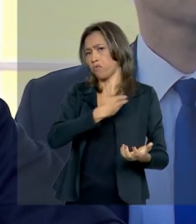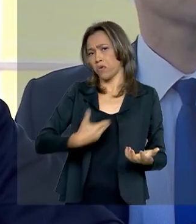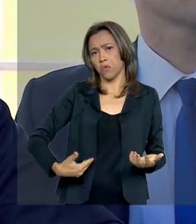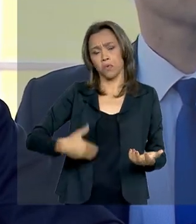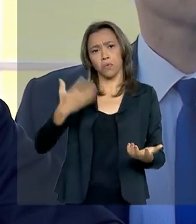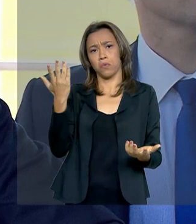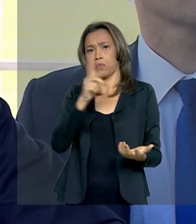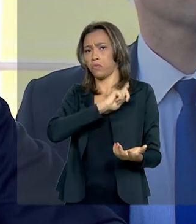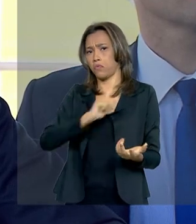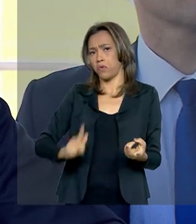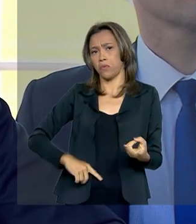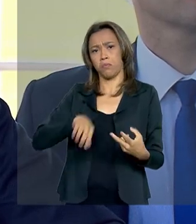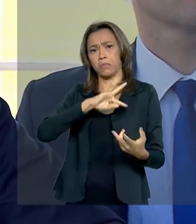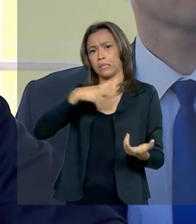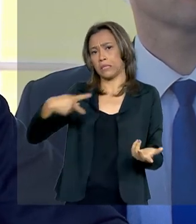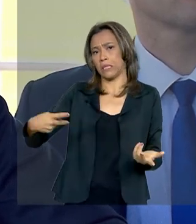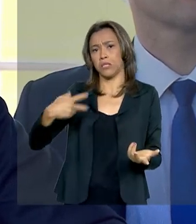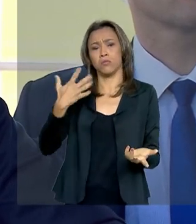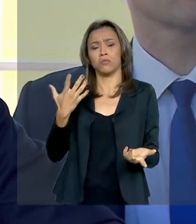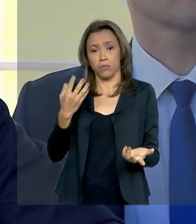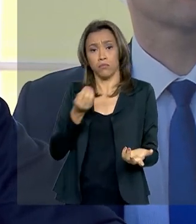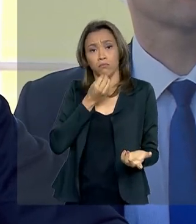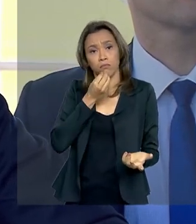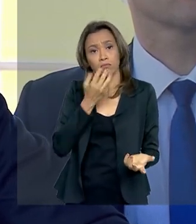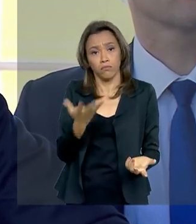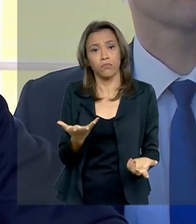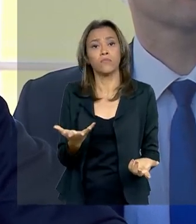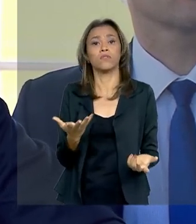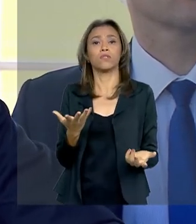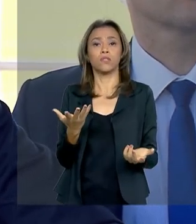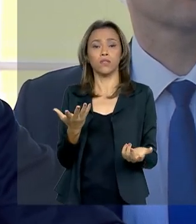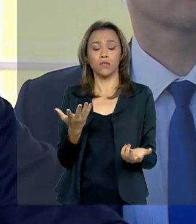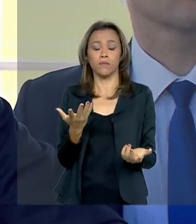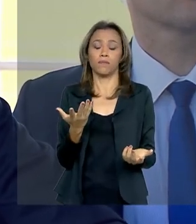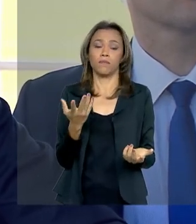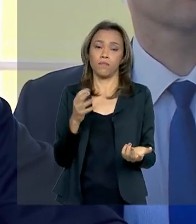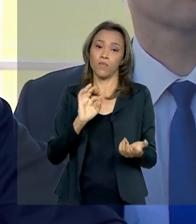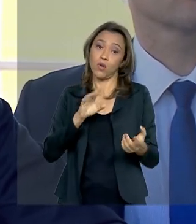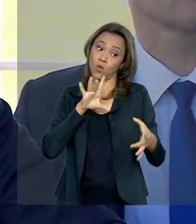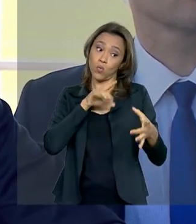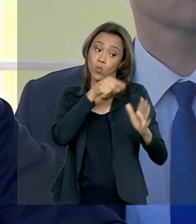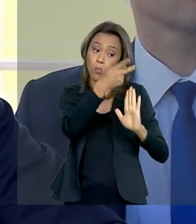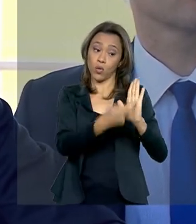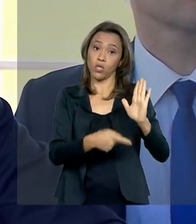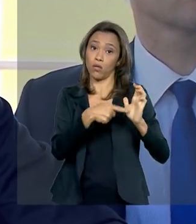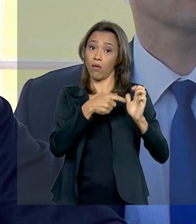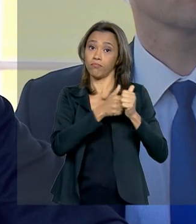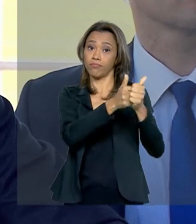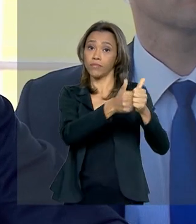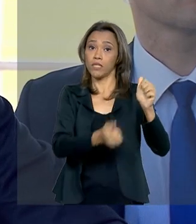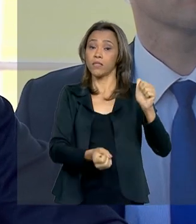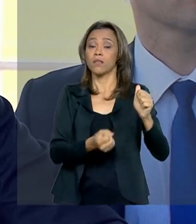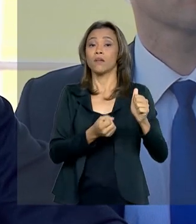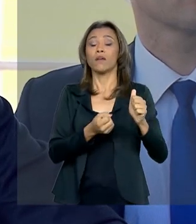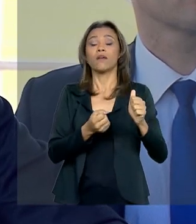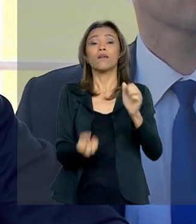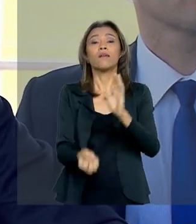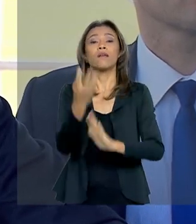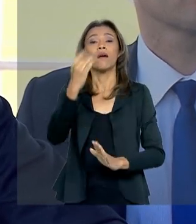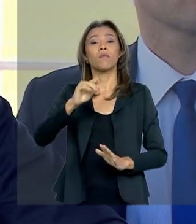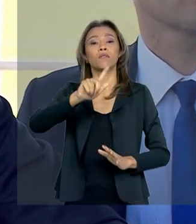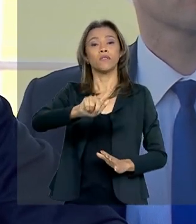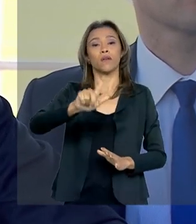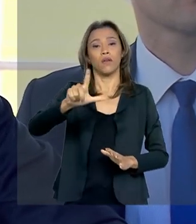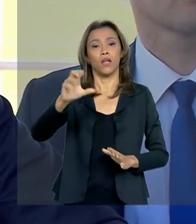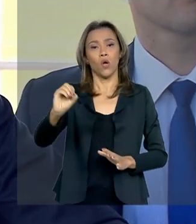quem for, o próprio presidente, poderia, pelo nosso projeto, poderia, pelo nosso projeto, criar a GLO rural